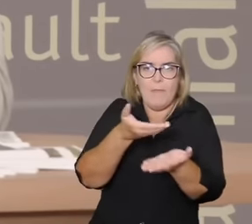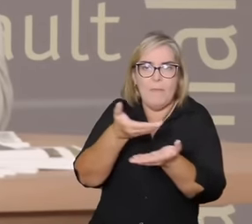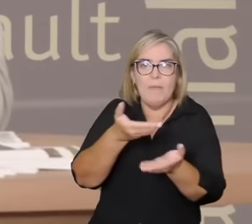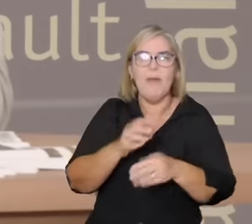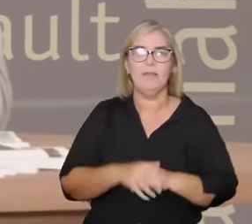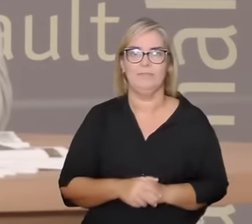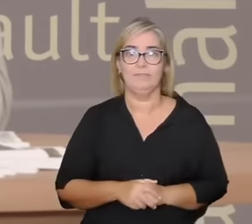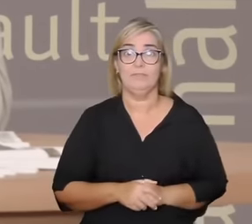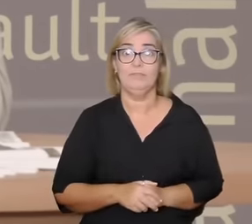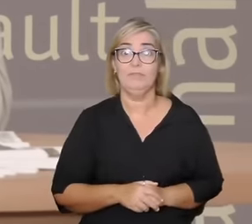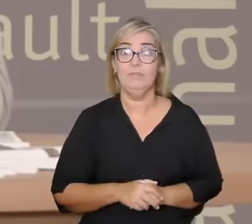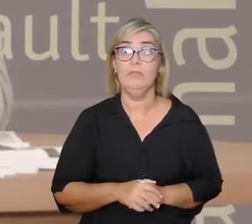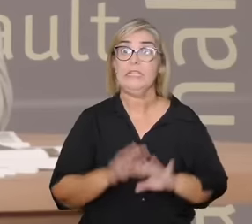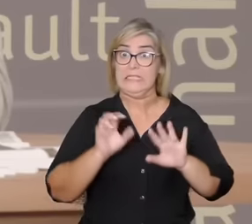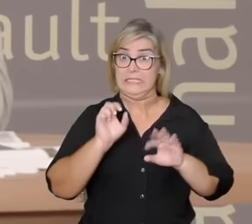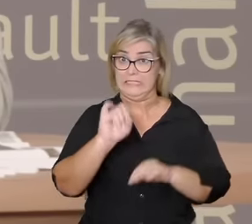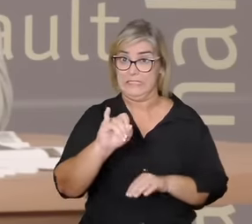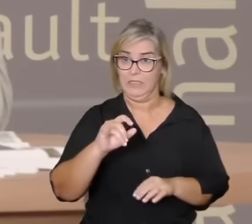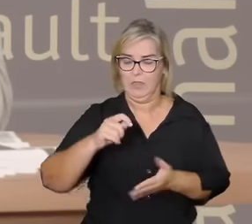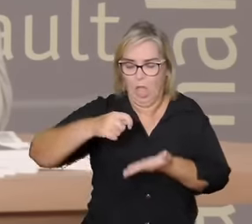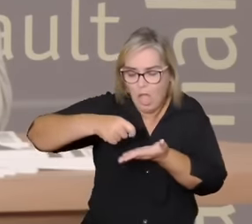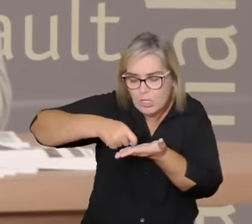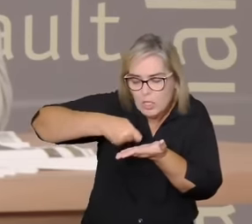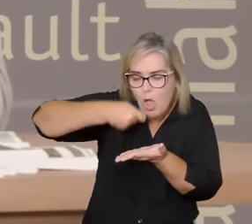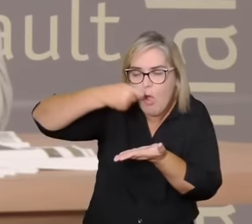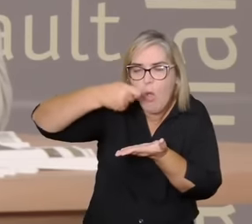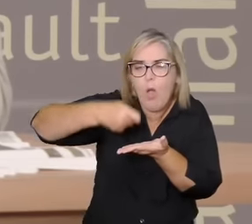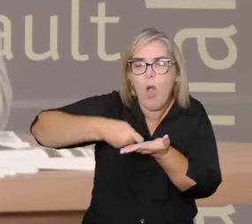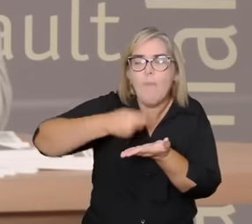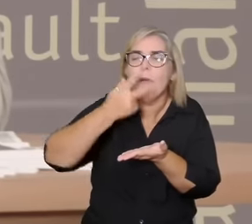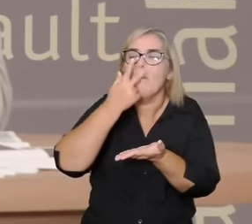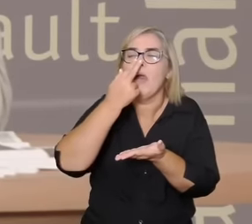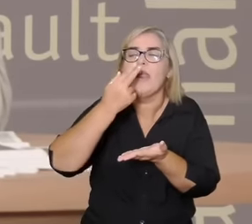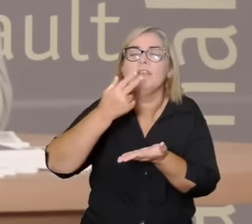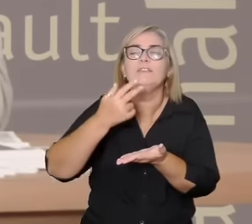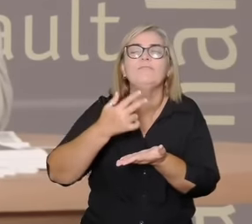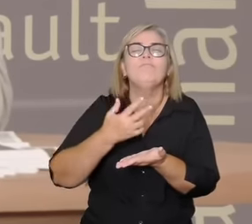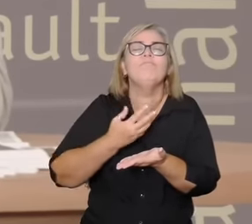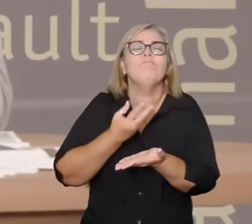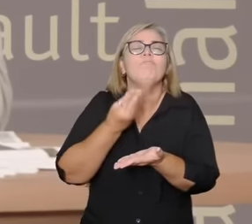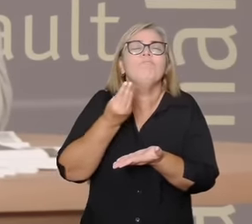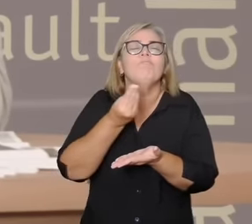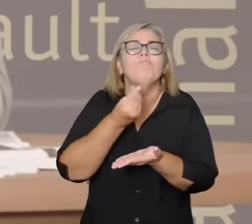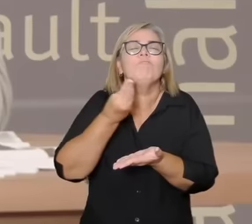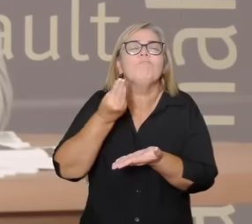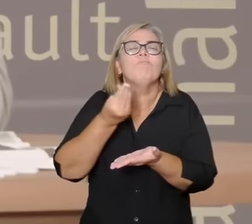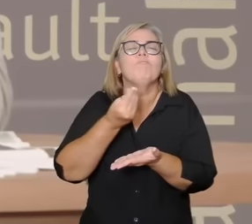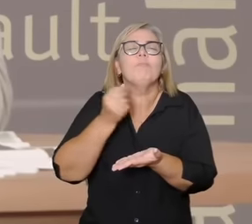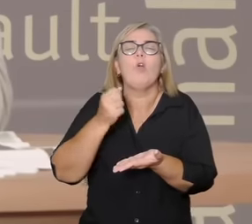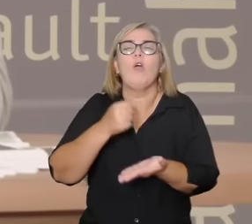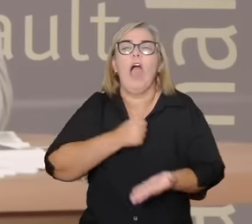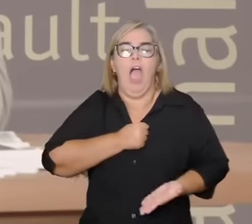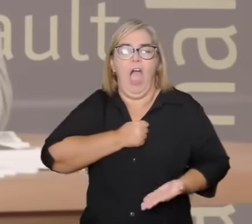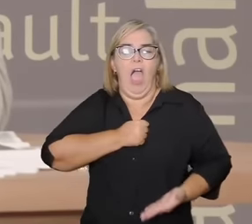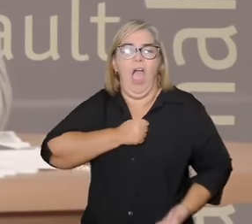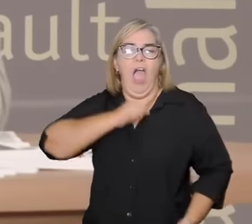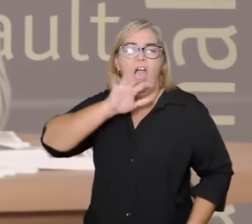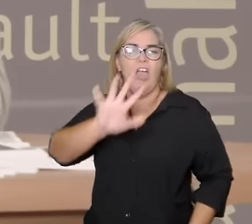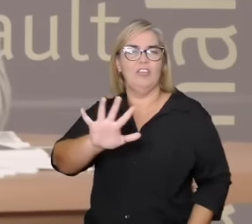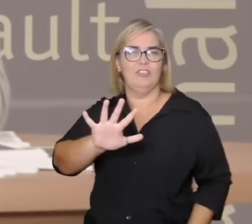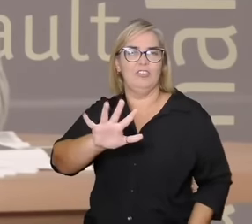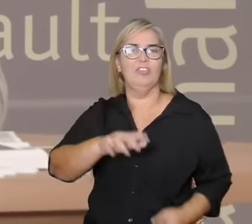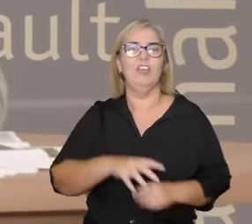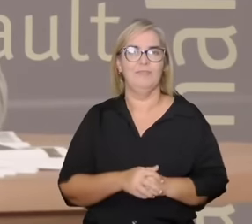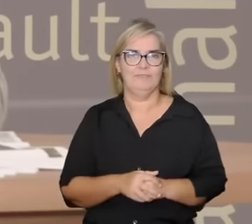alimentação do afeto a gente busca axé que é uma palavra iorubá que a gente pode